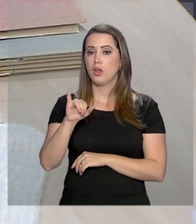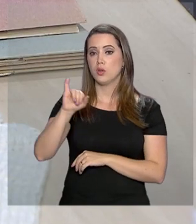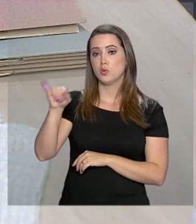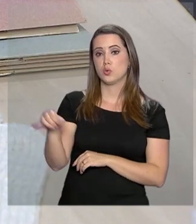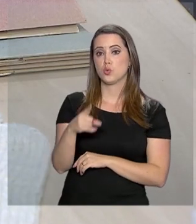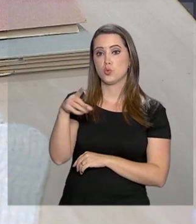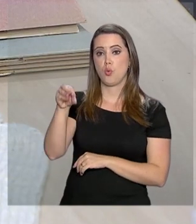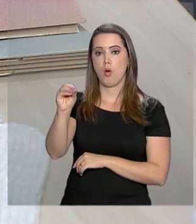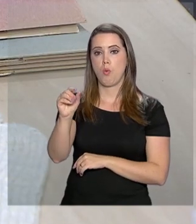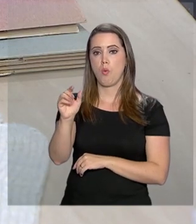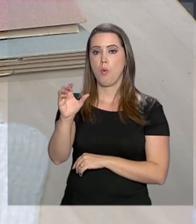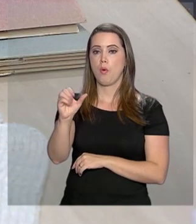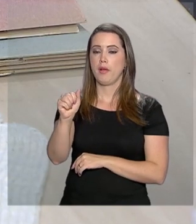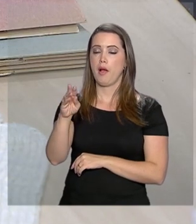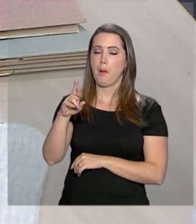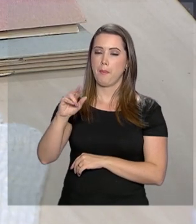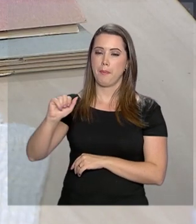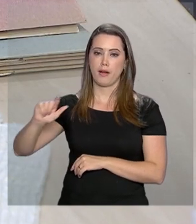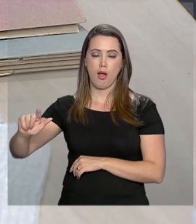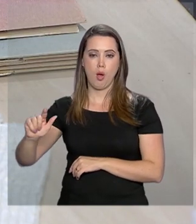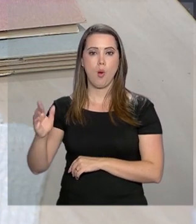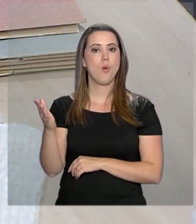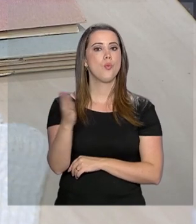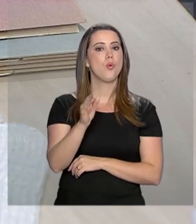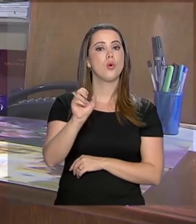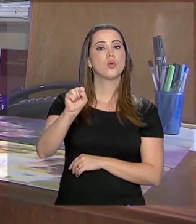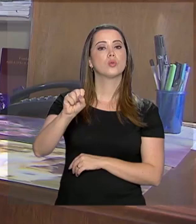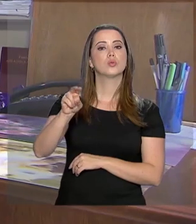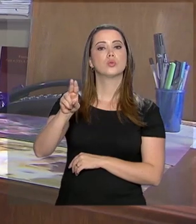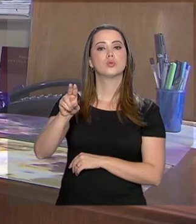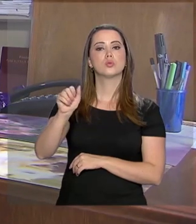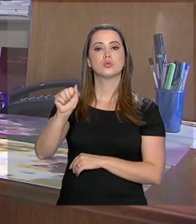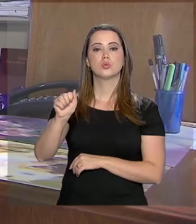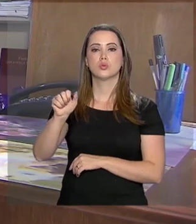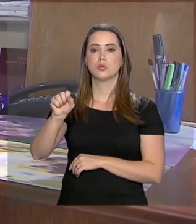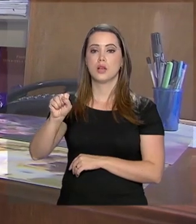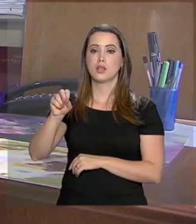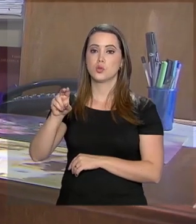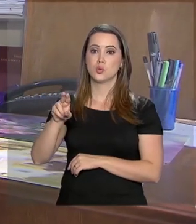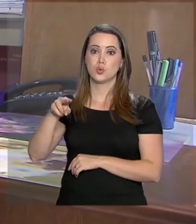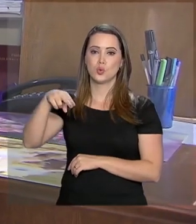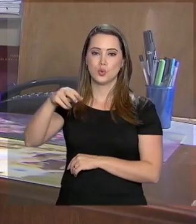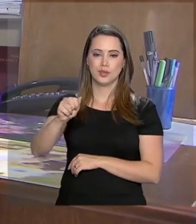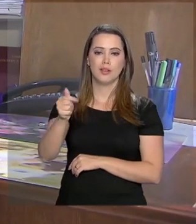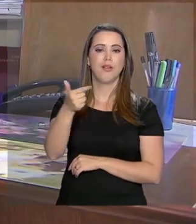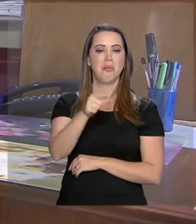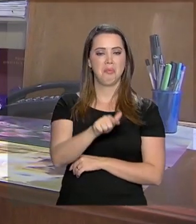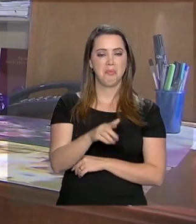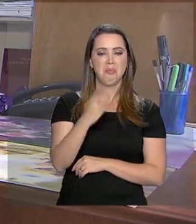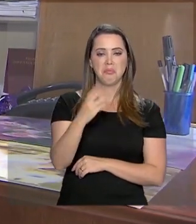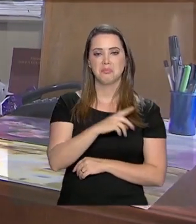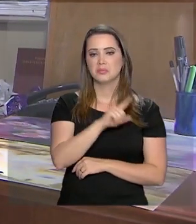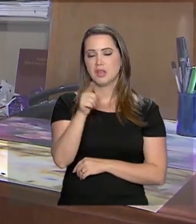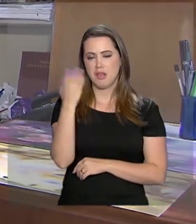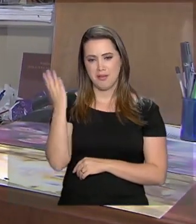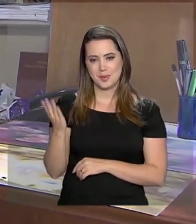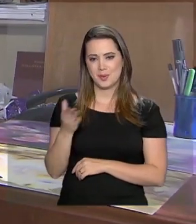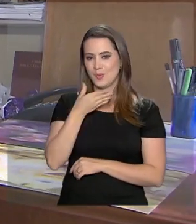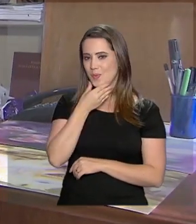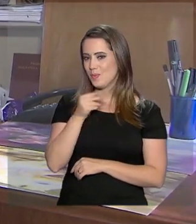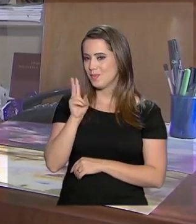Cabral de Melo Neto, Ariano Suassuna e Guimarães Rosa. O cearense Gonçalo Ferreira da Silva, desde pequeno,